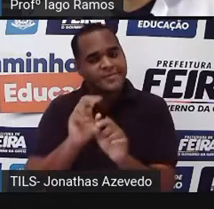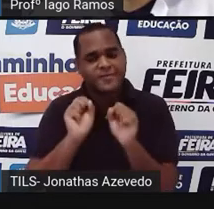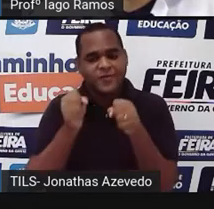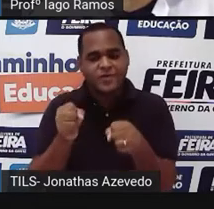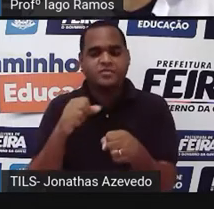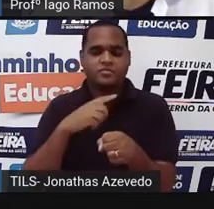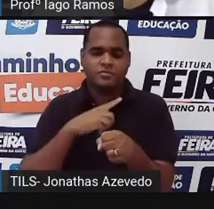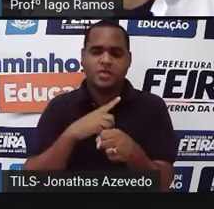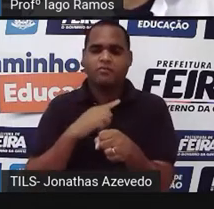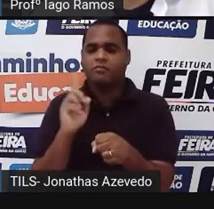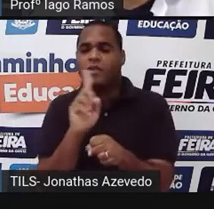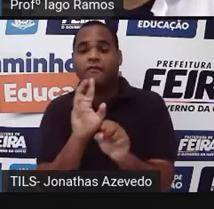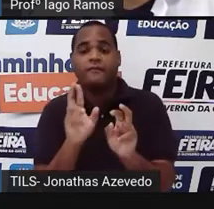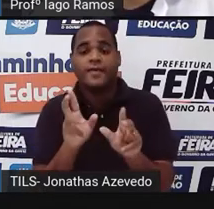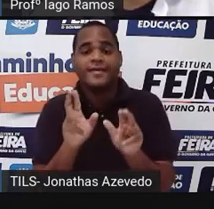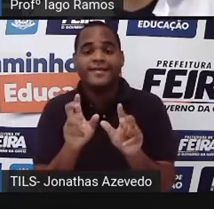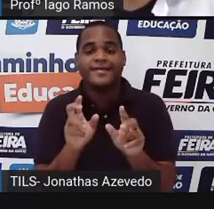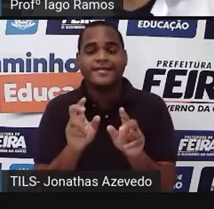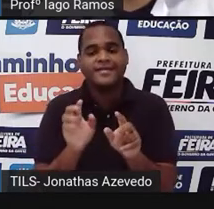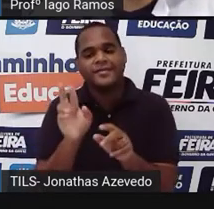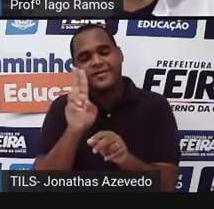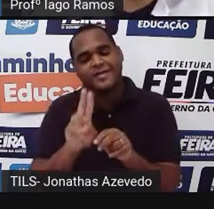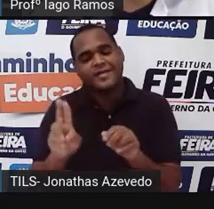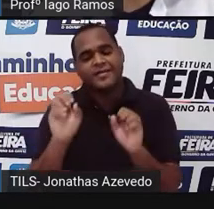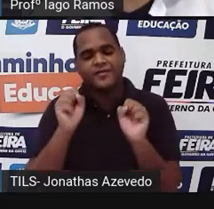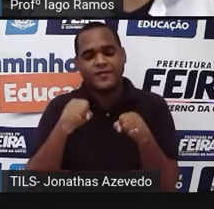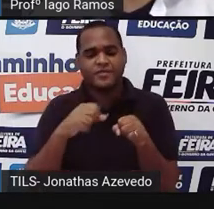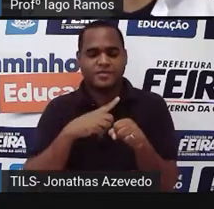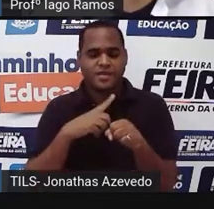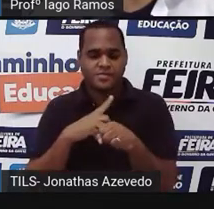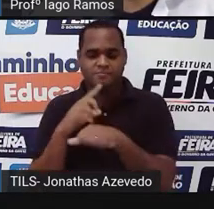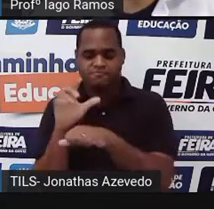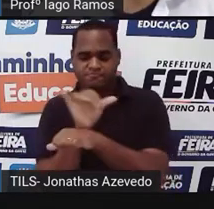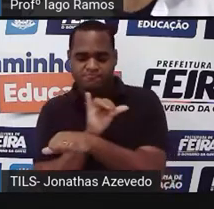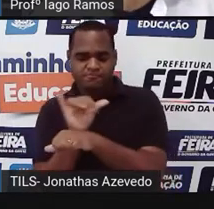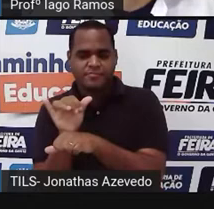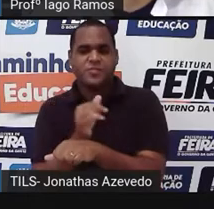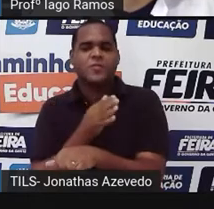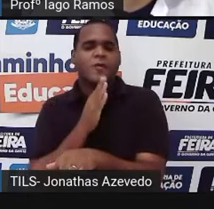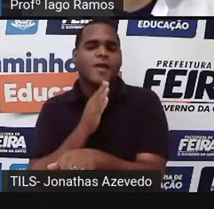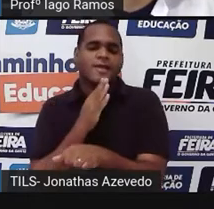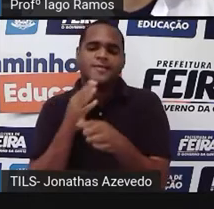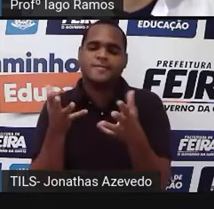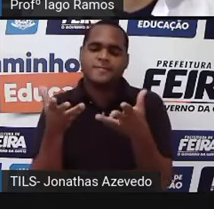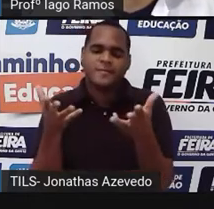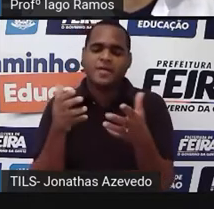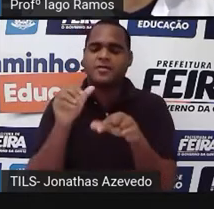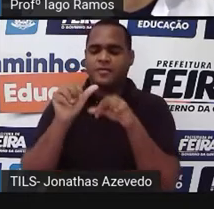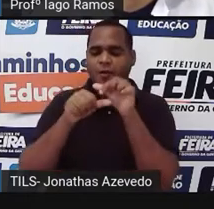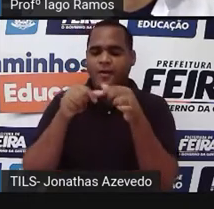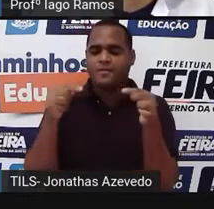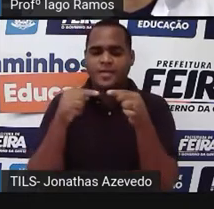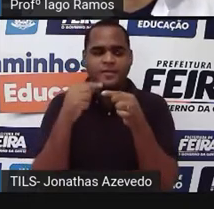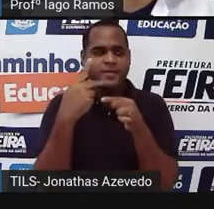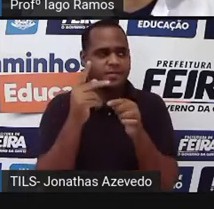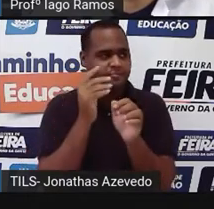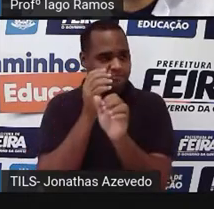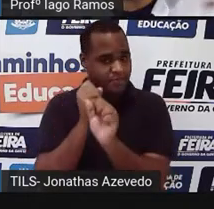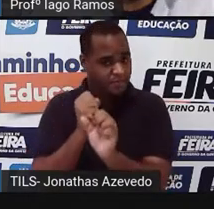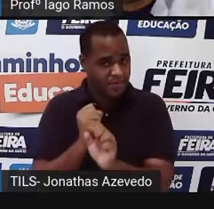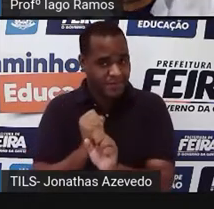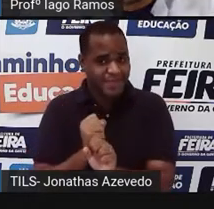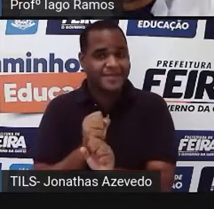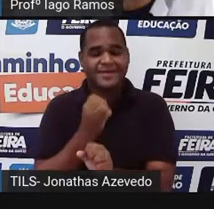caso ainda não, tente usar, talvez, uma outra estratégia que você conheça para fazer essas continhas usando